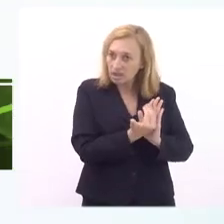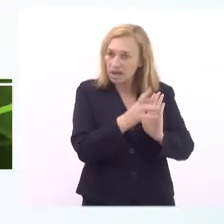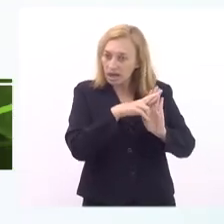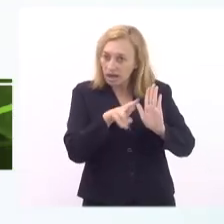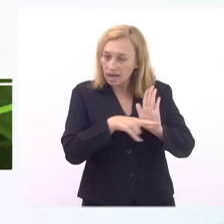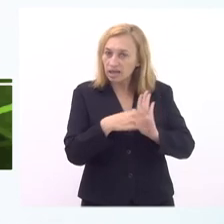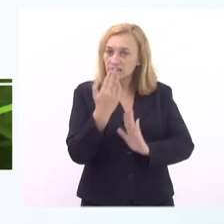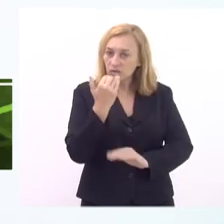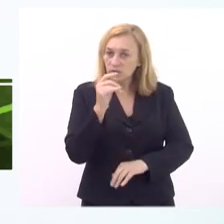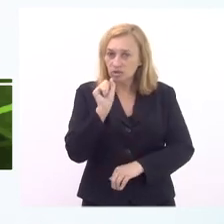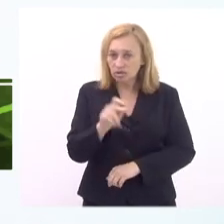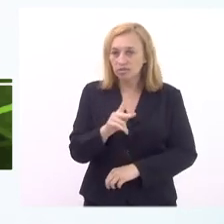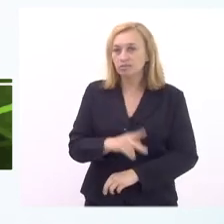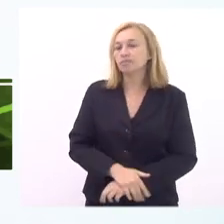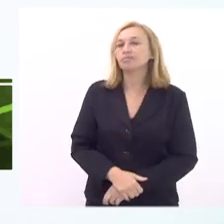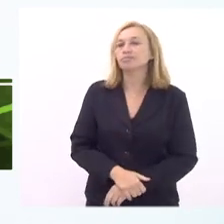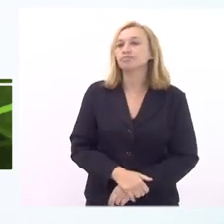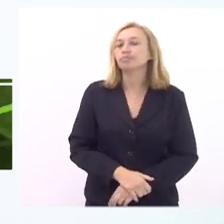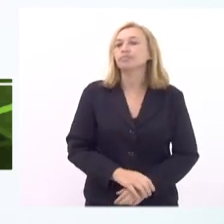obrigado